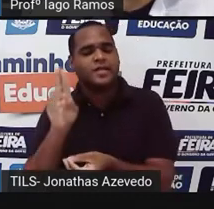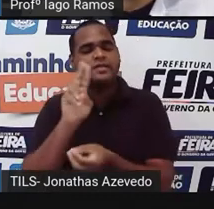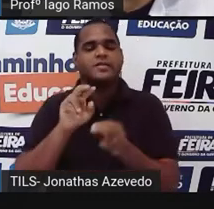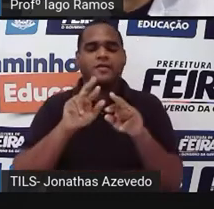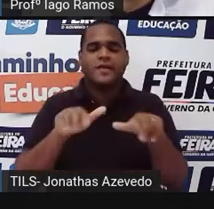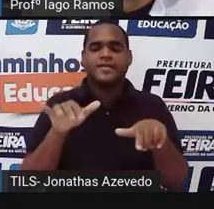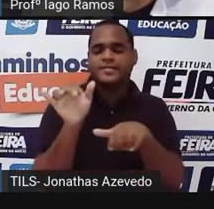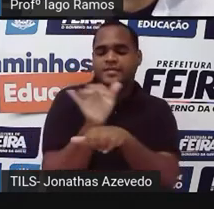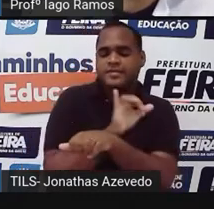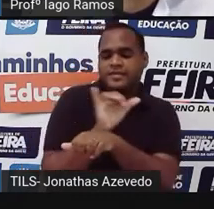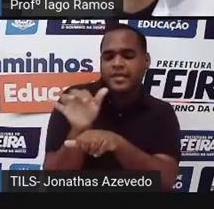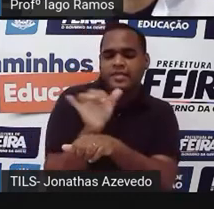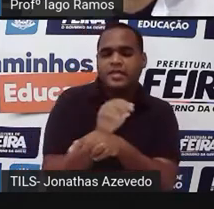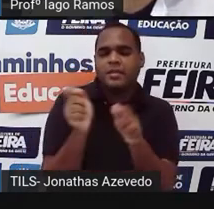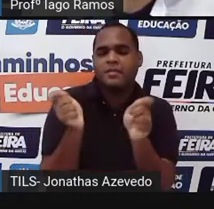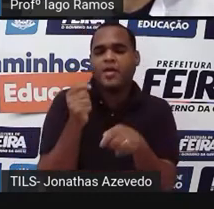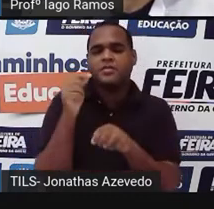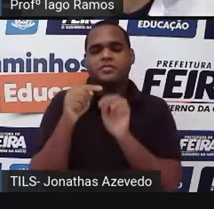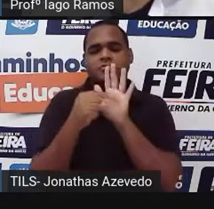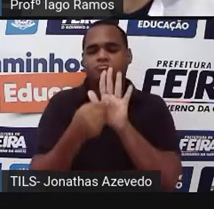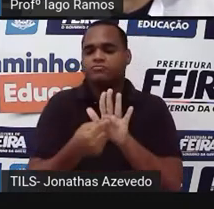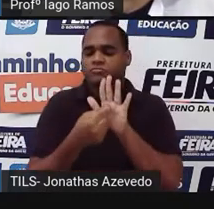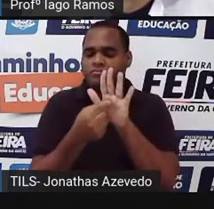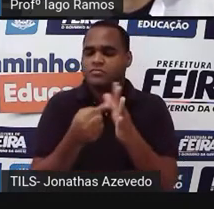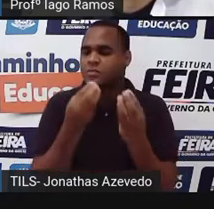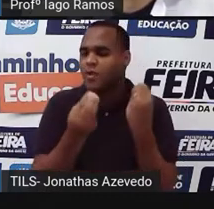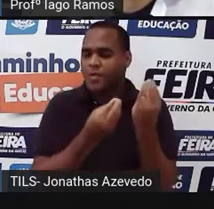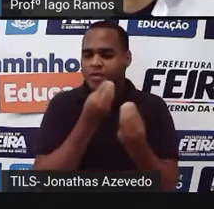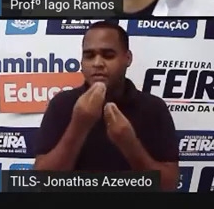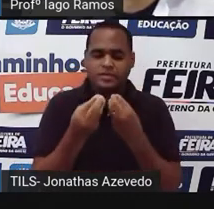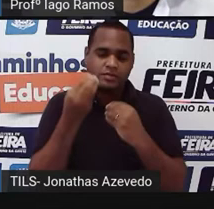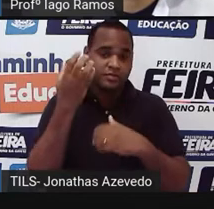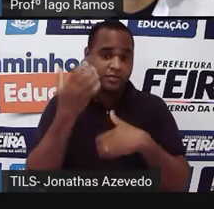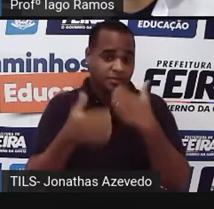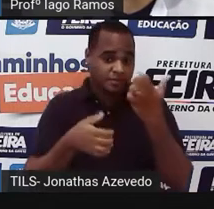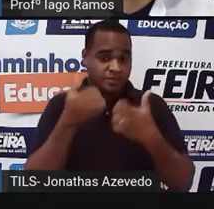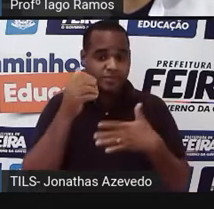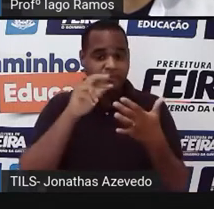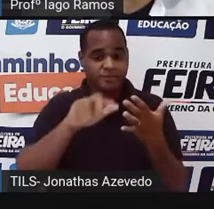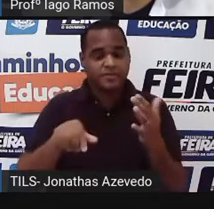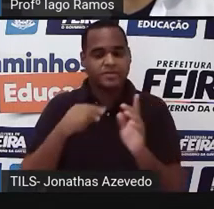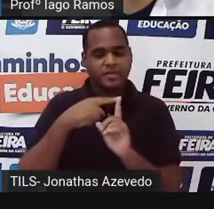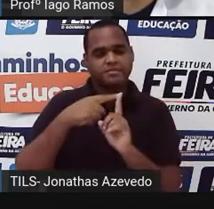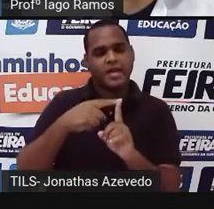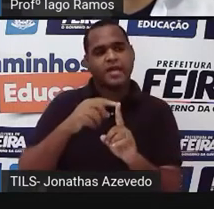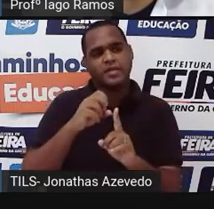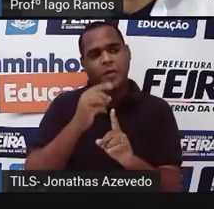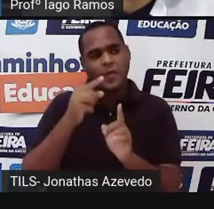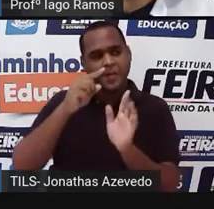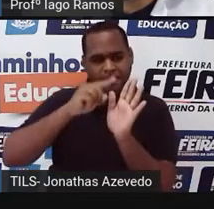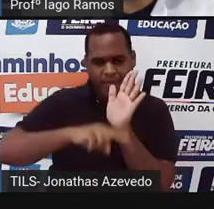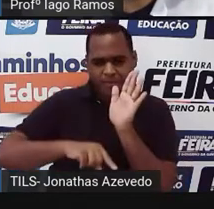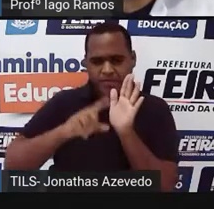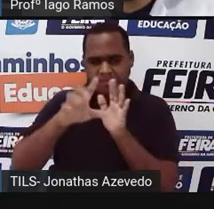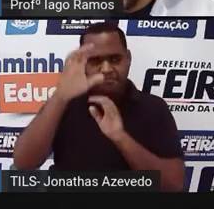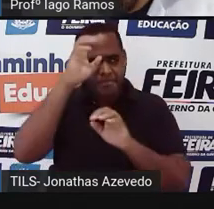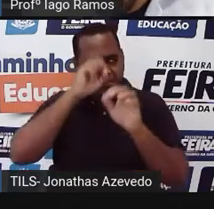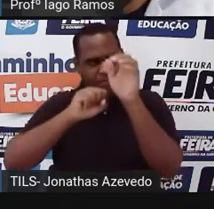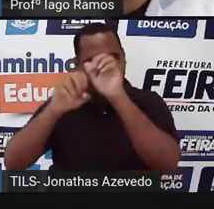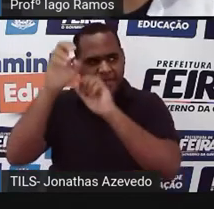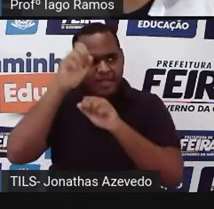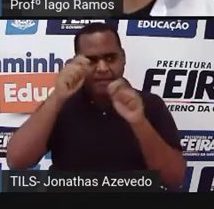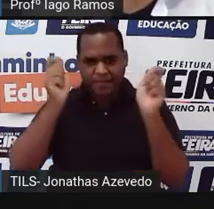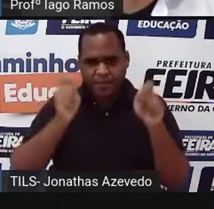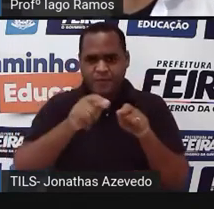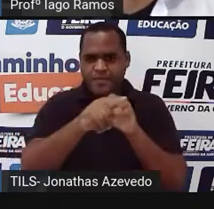estratégias que a gente trouxe aqui sobre a continha de mais e a continha de menos, que ajudam a